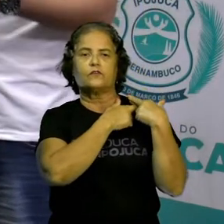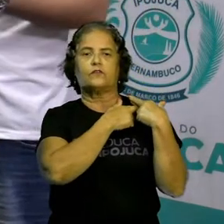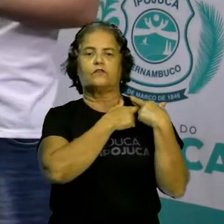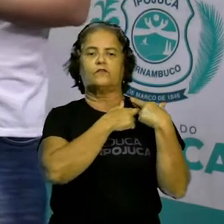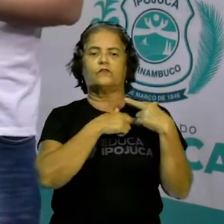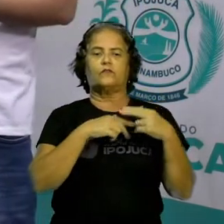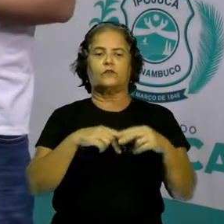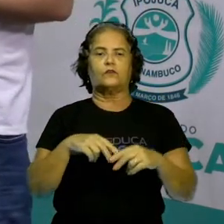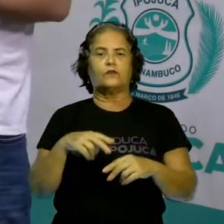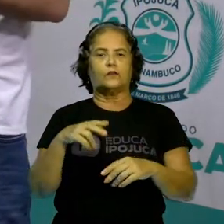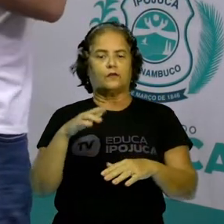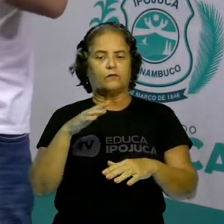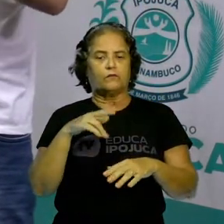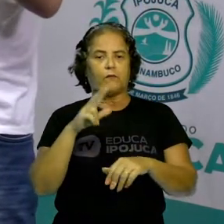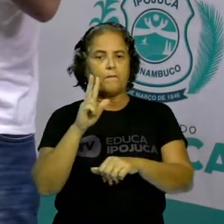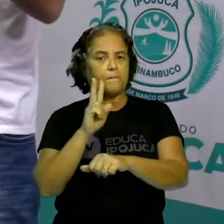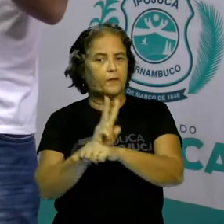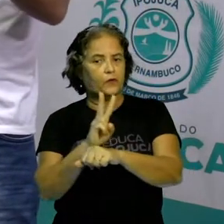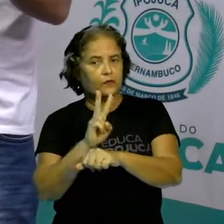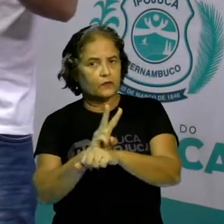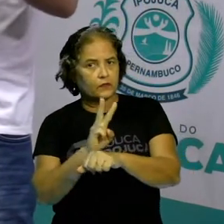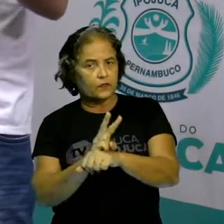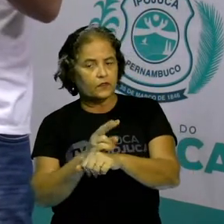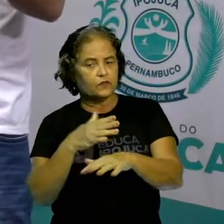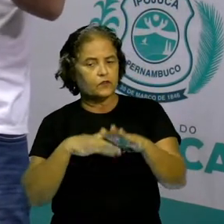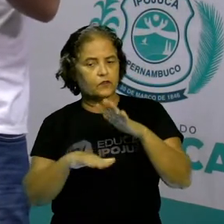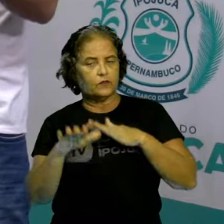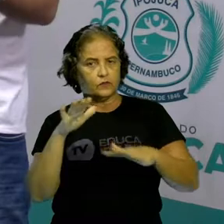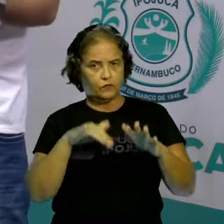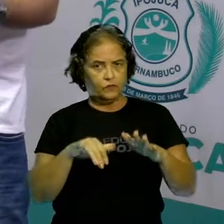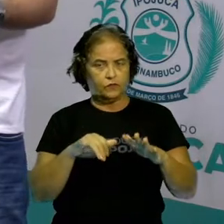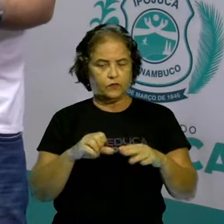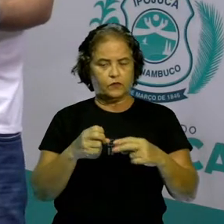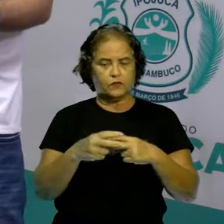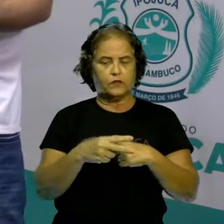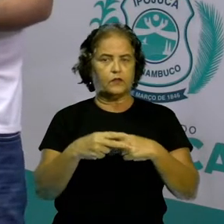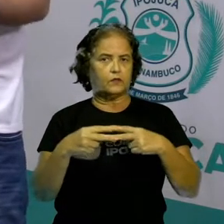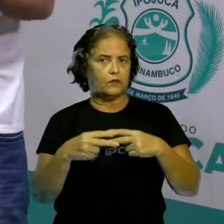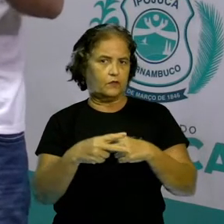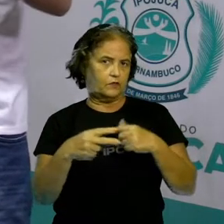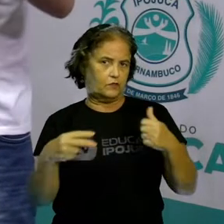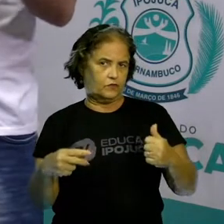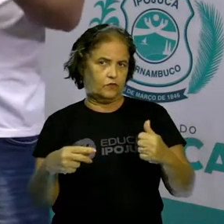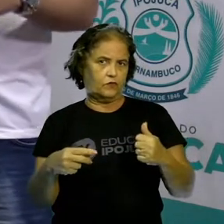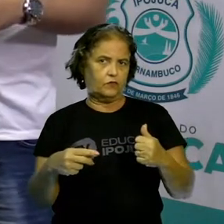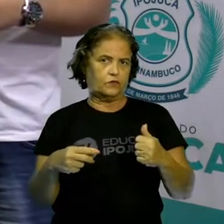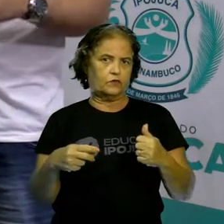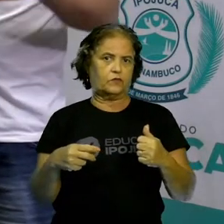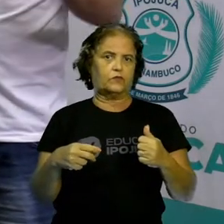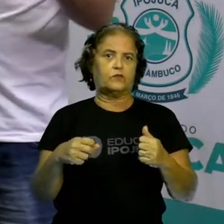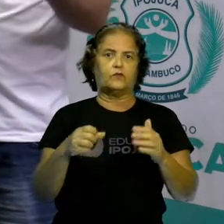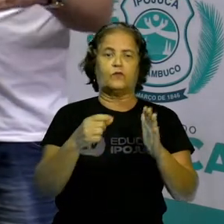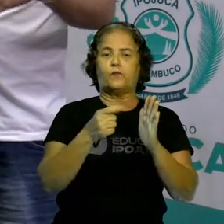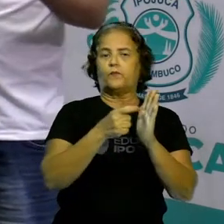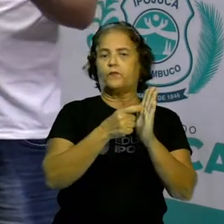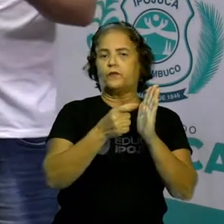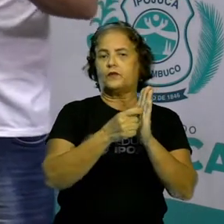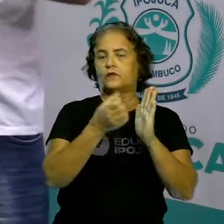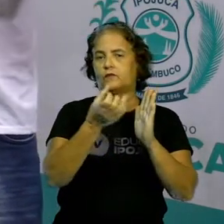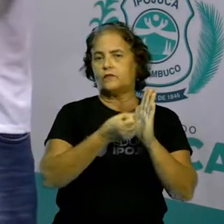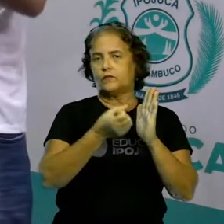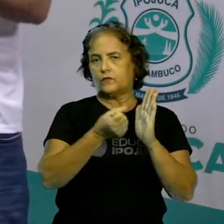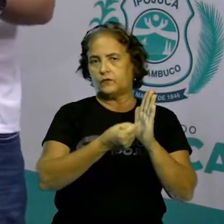preservar estes bens culturais e históricos do país. Então, no caso do nosso patrimônio